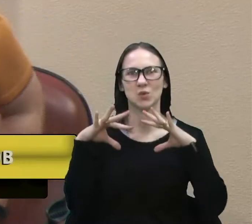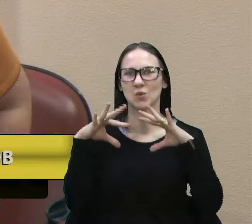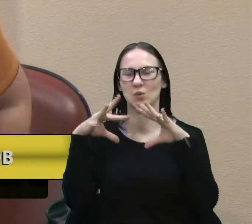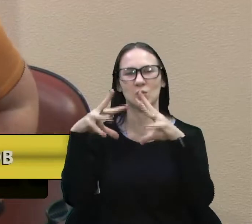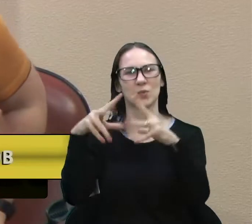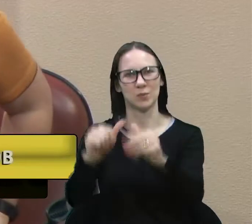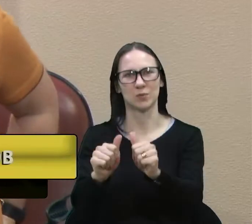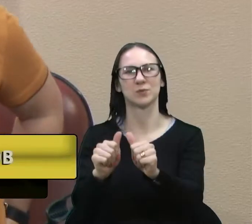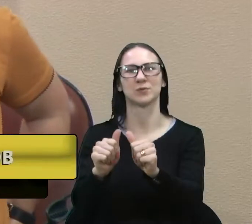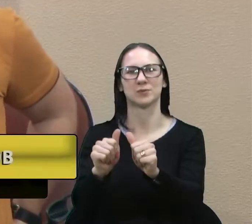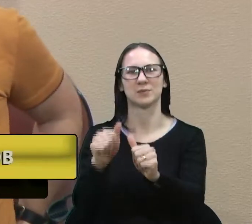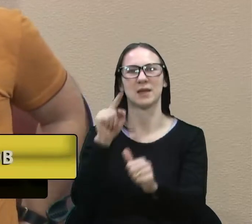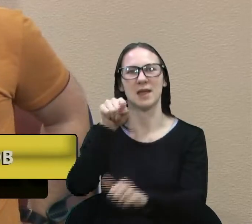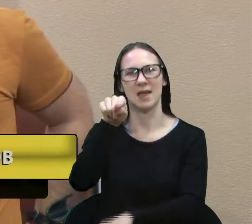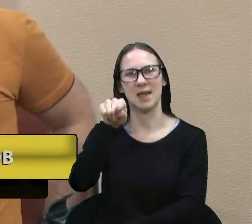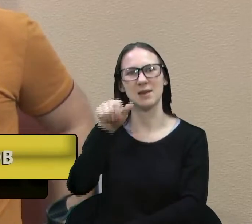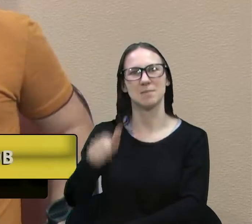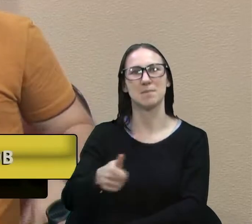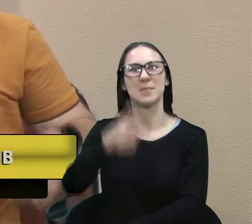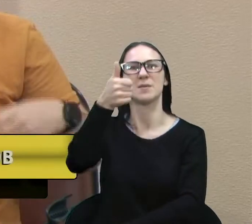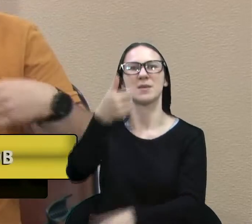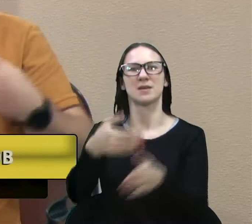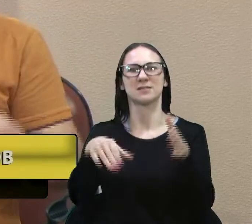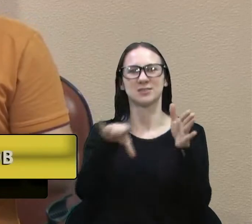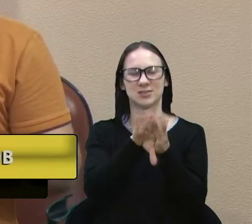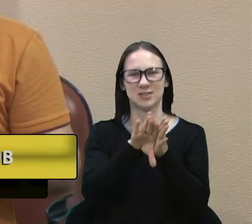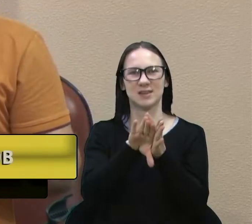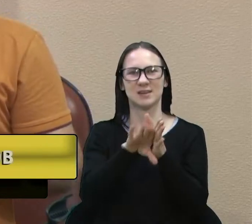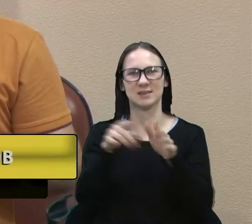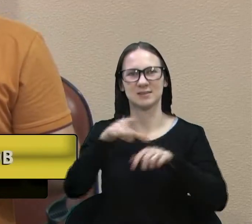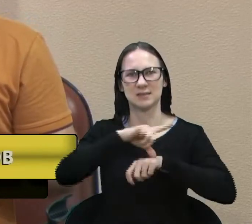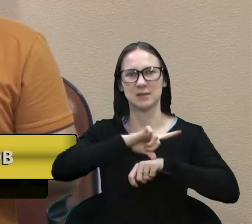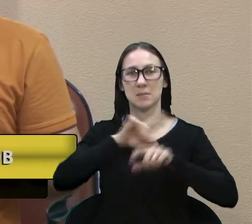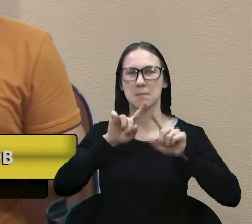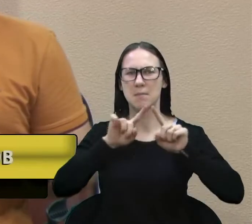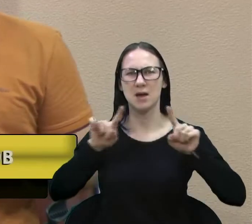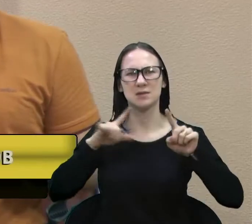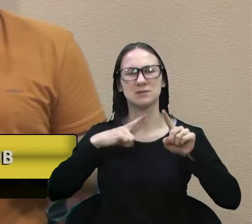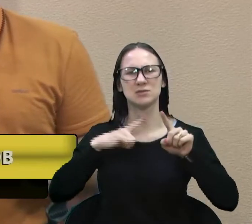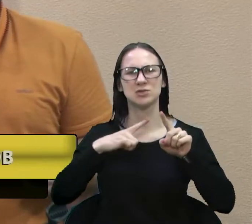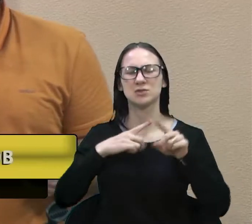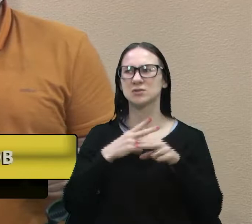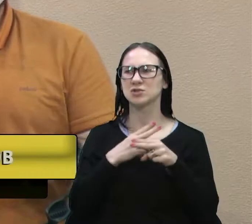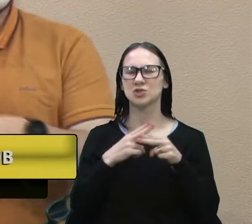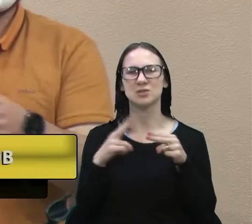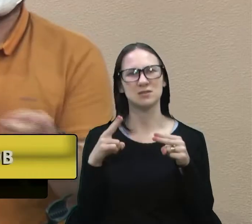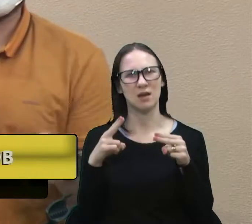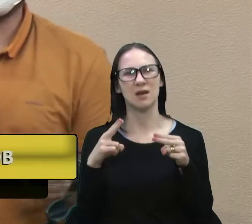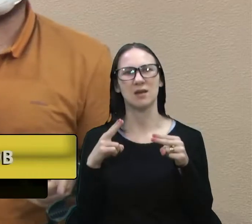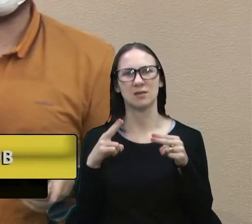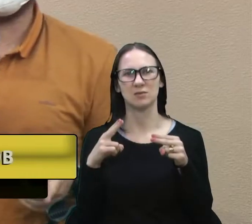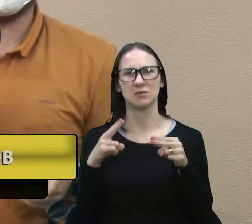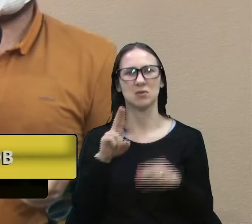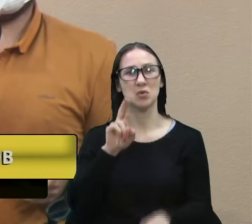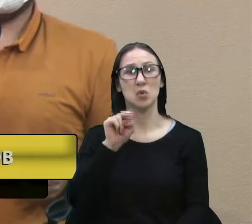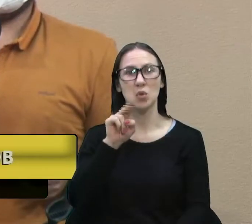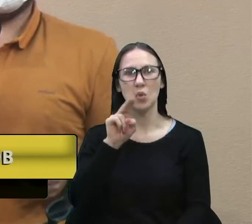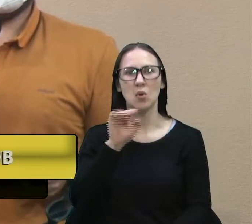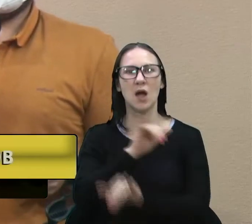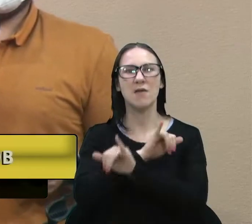recebido pelo Norberto. E aí, ele era tão discreto, ele era tão discreto, que ele não comentou com ninguém que ele estava doente.